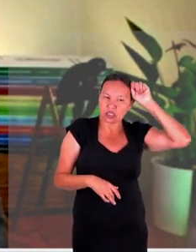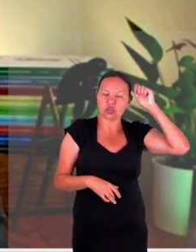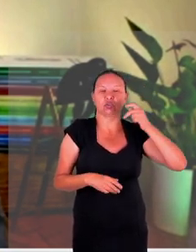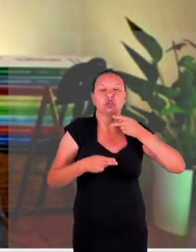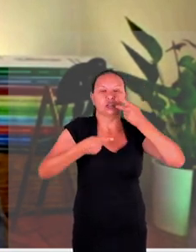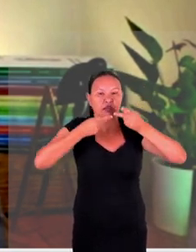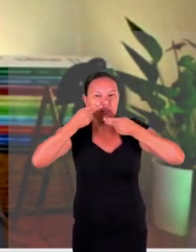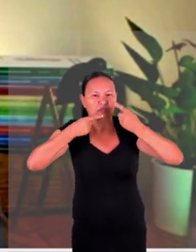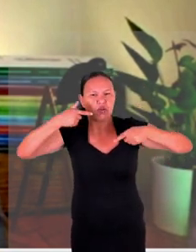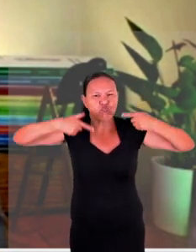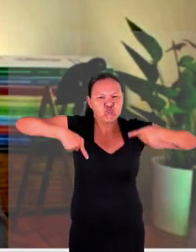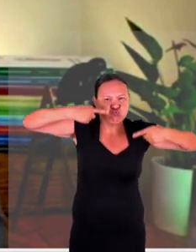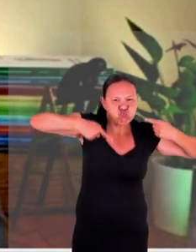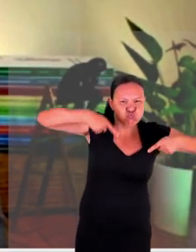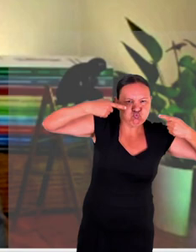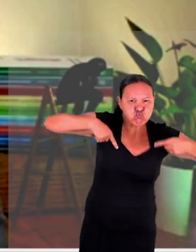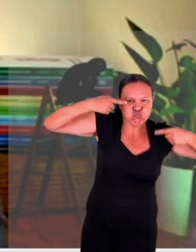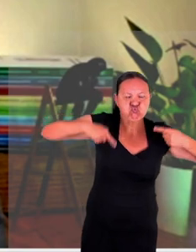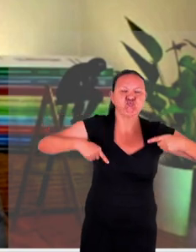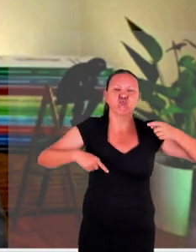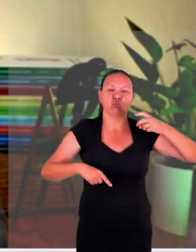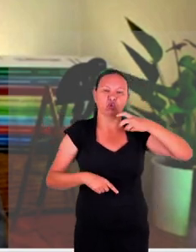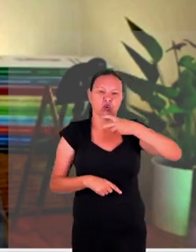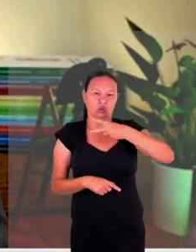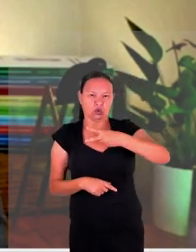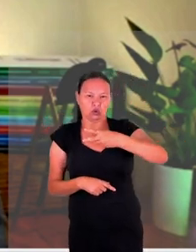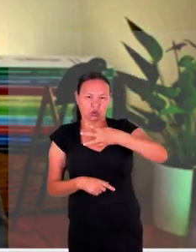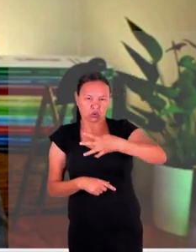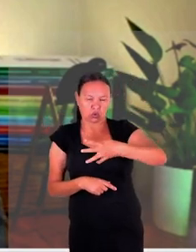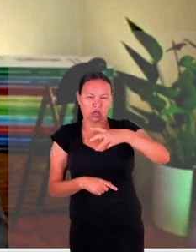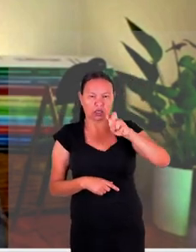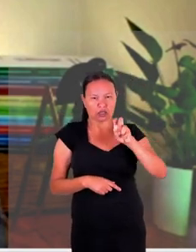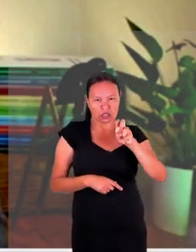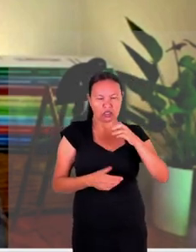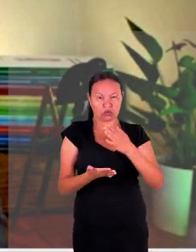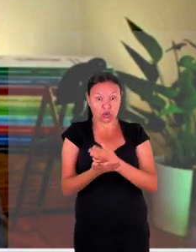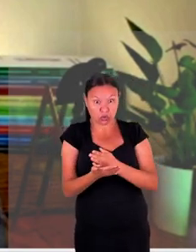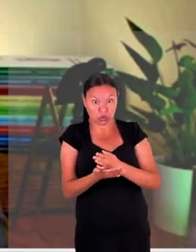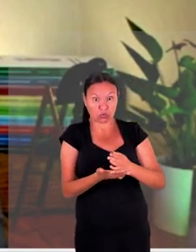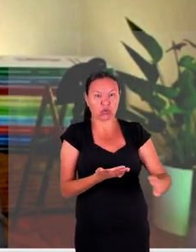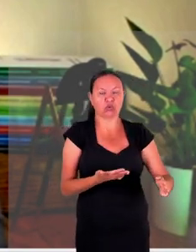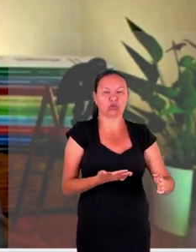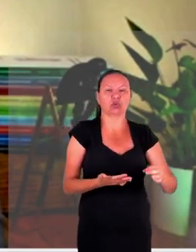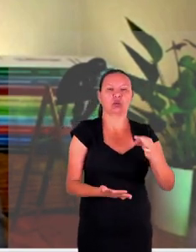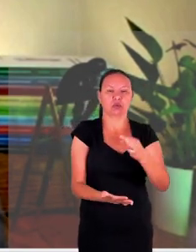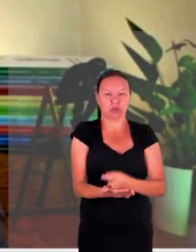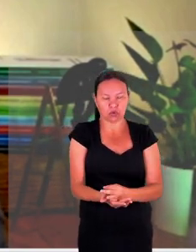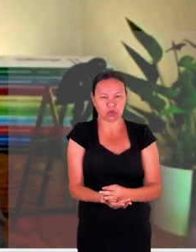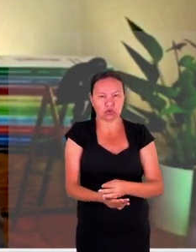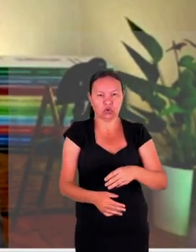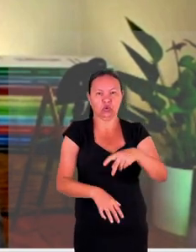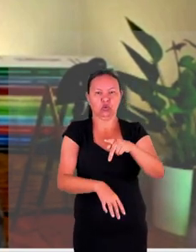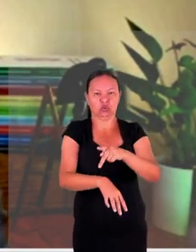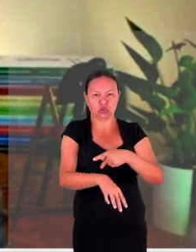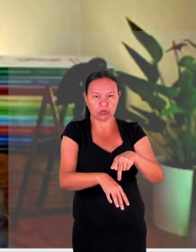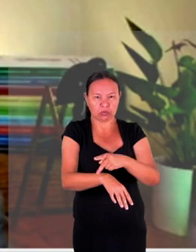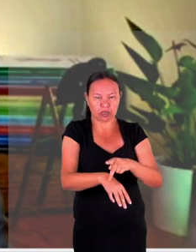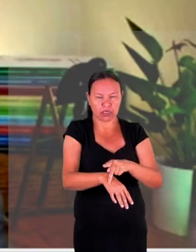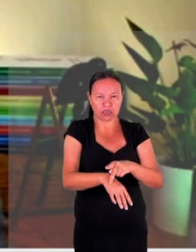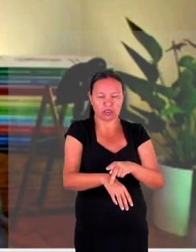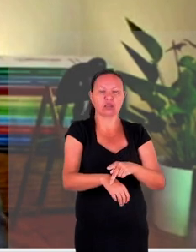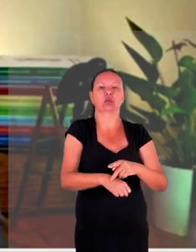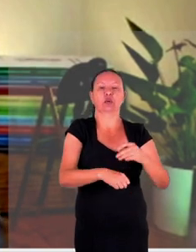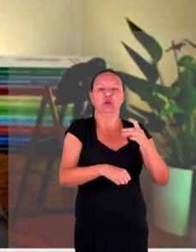discurso desde 1945 de contraponto à posição de alguns países do chamado norte